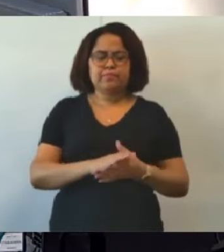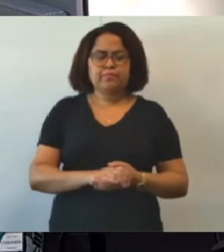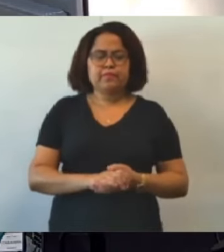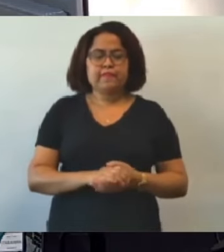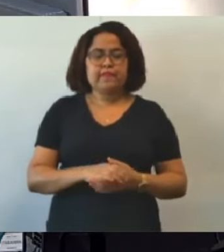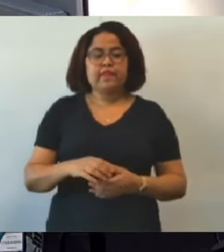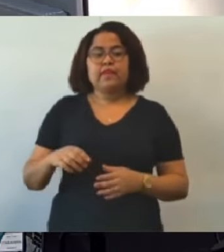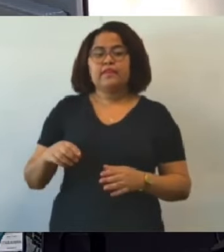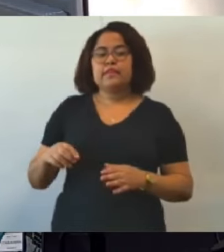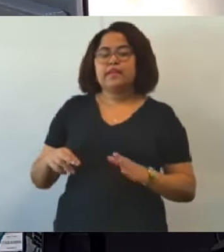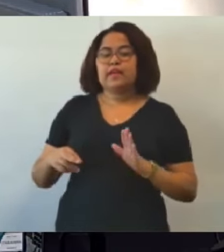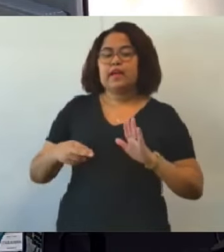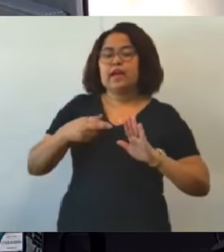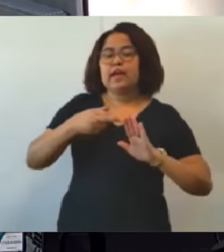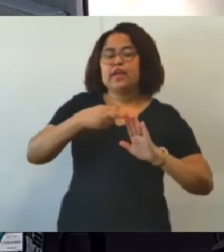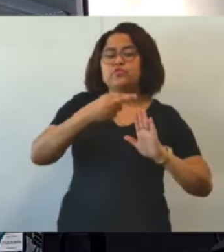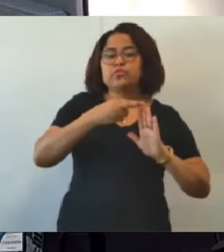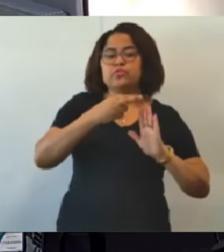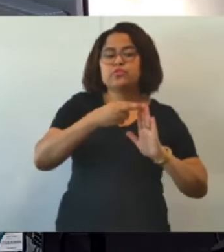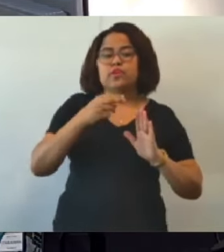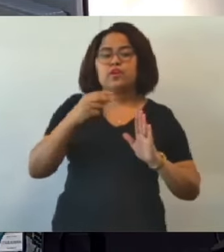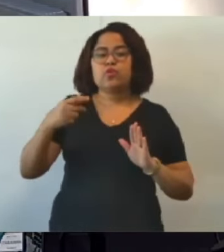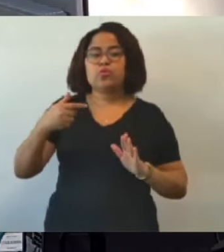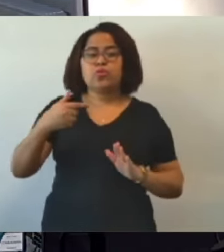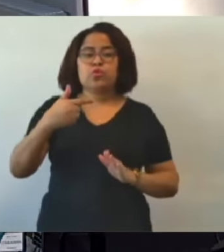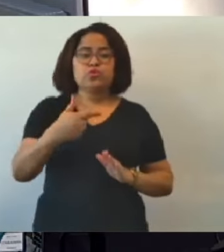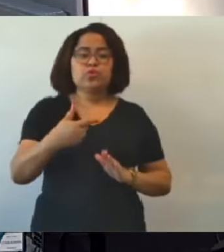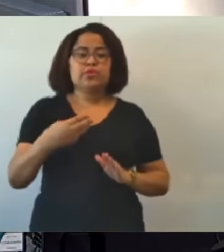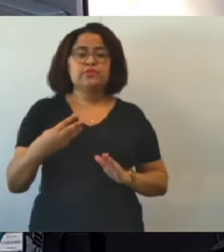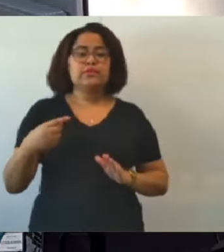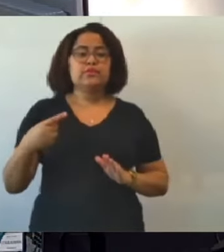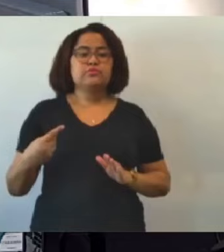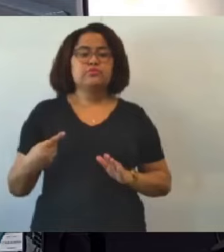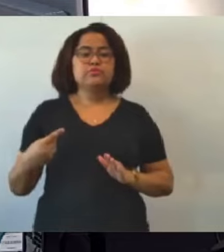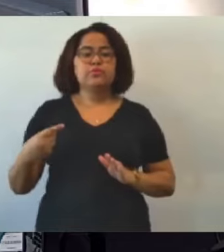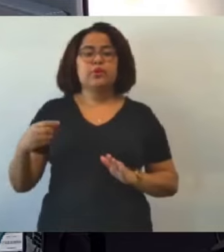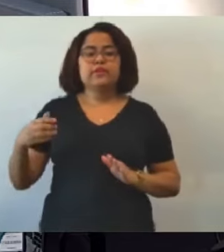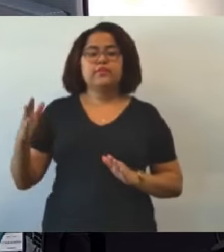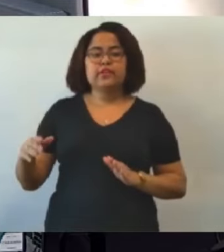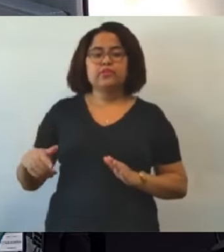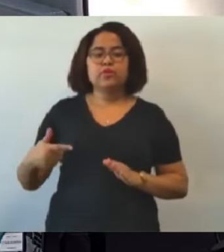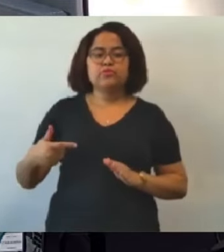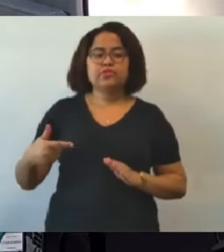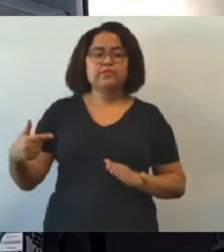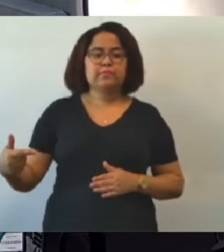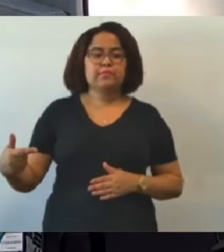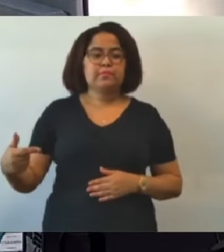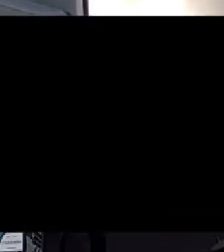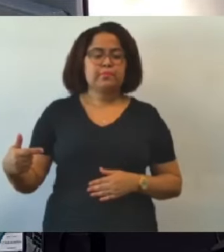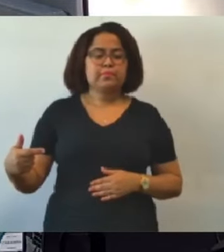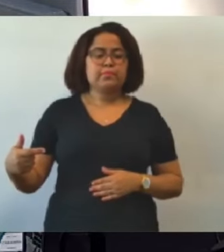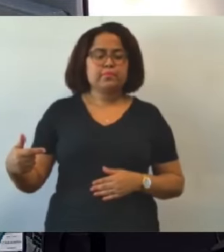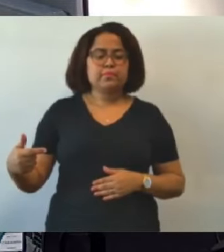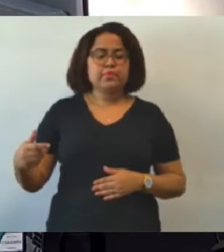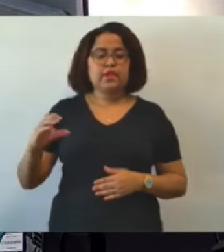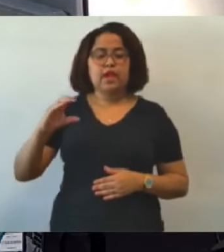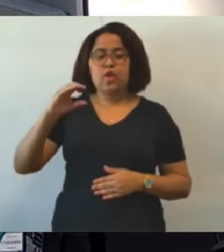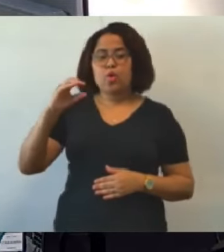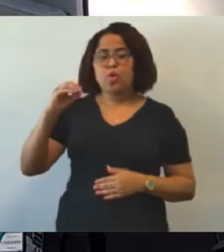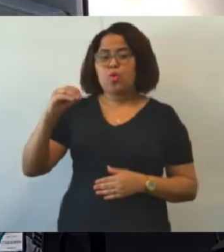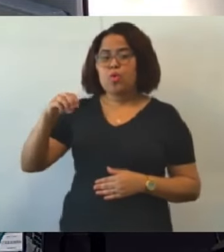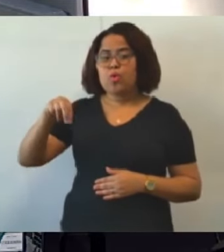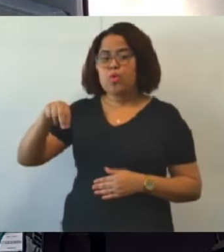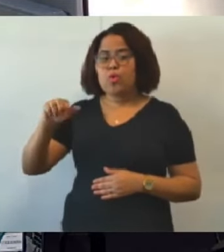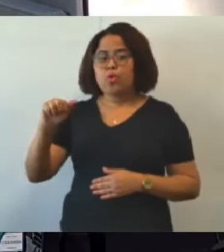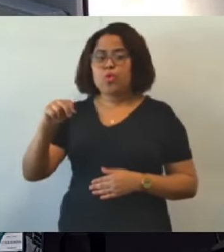231 do Conanda, que estipula ali que um conselho tutelar para cada 100 mil habitantes. não é para 100 mil crianças, mas